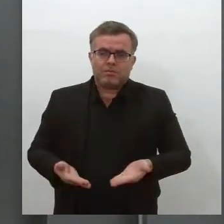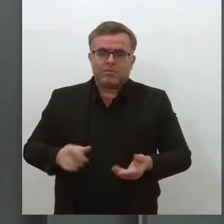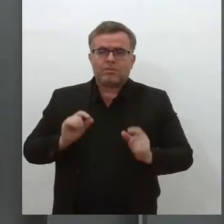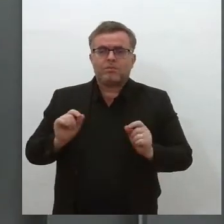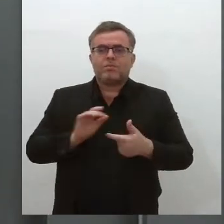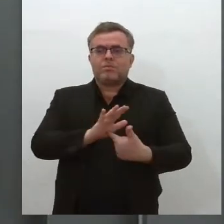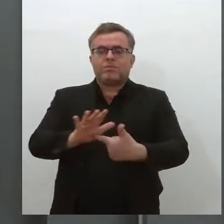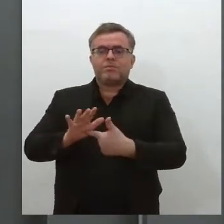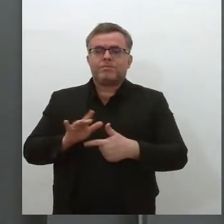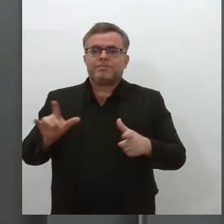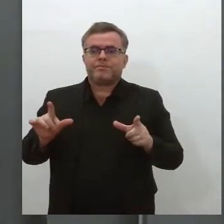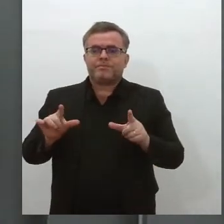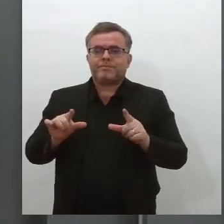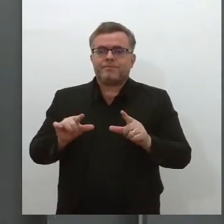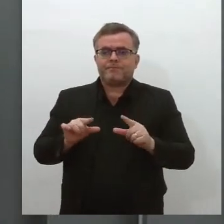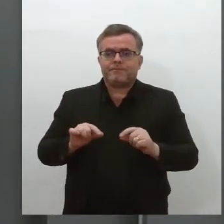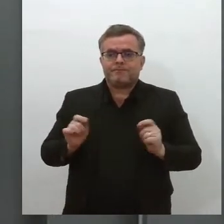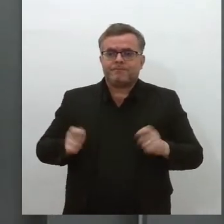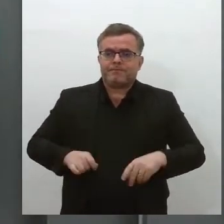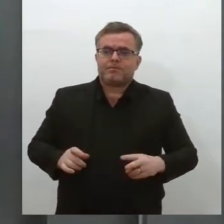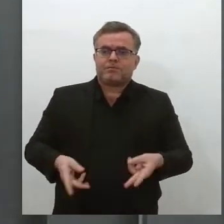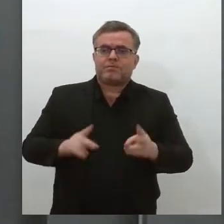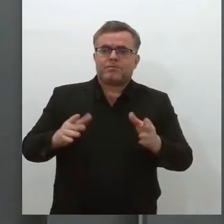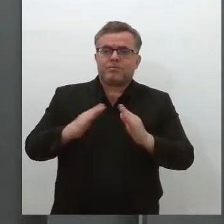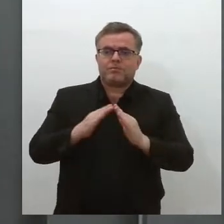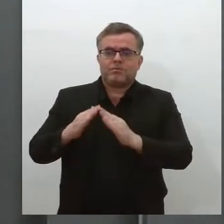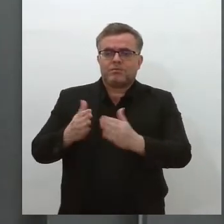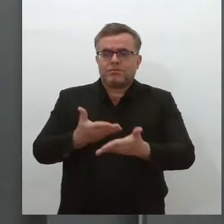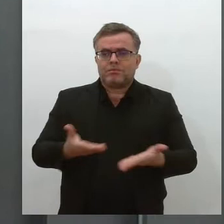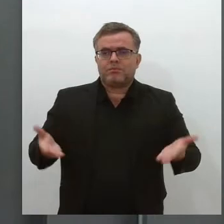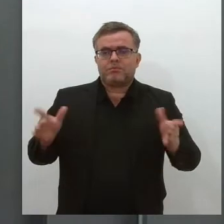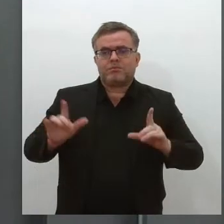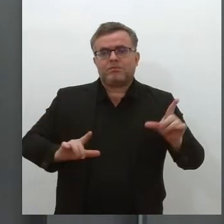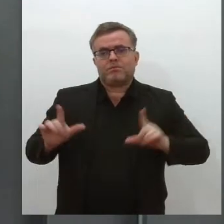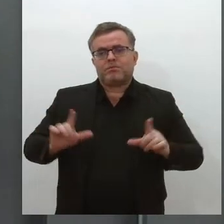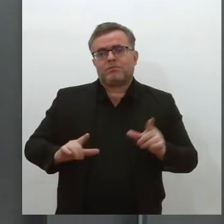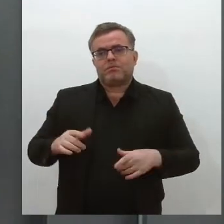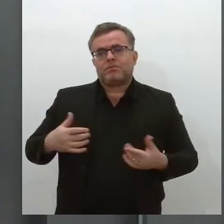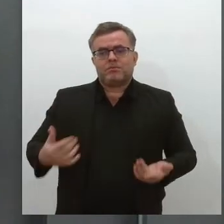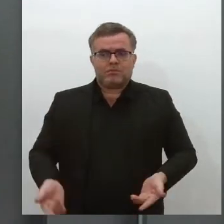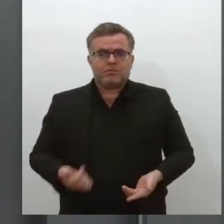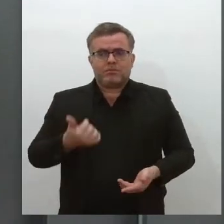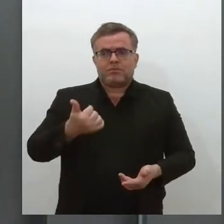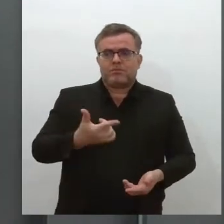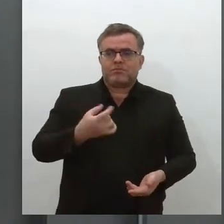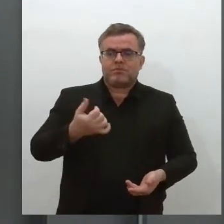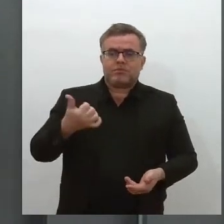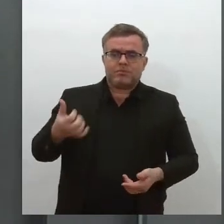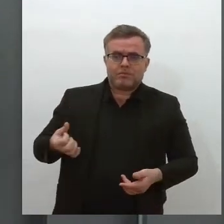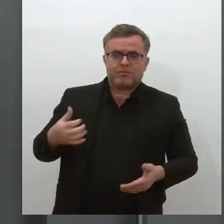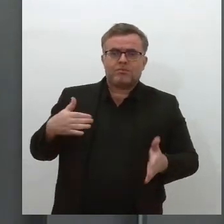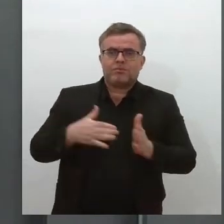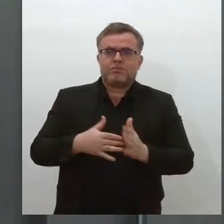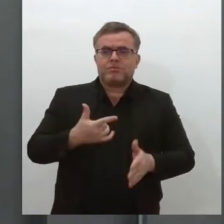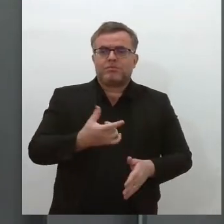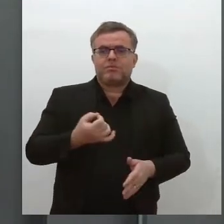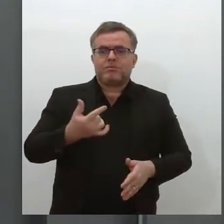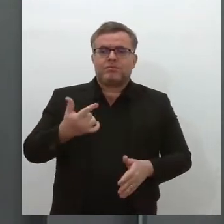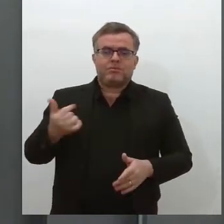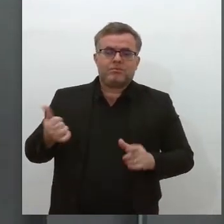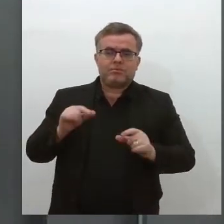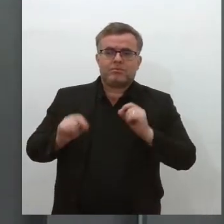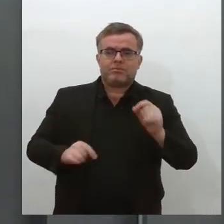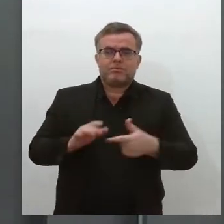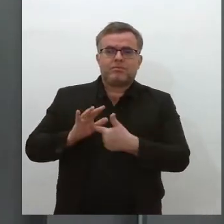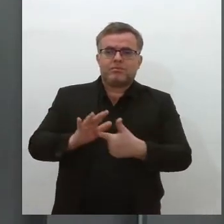percentual de domicílios com televisão entre os anos de 2016 a 2021, passando assim de 97